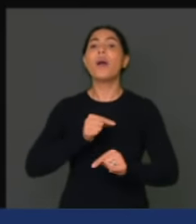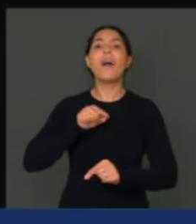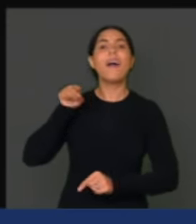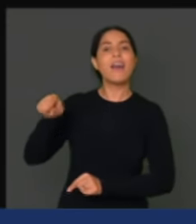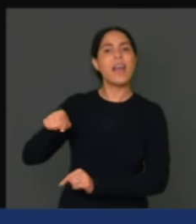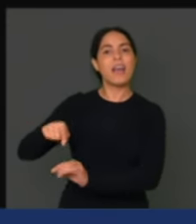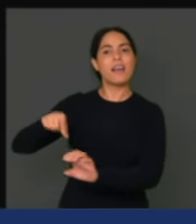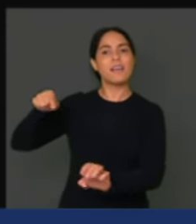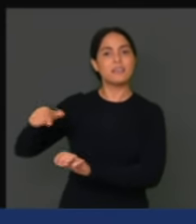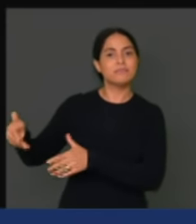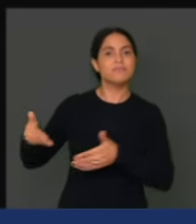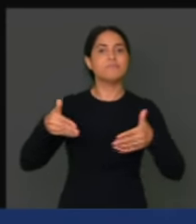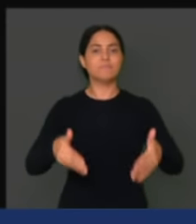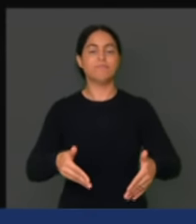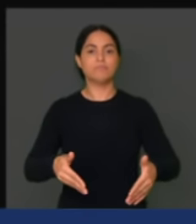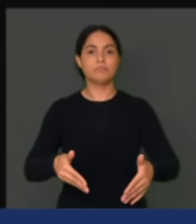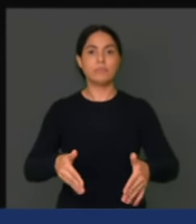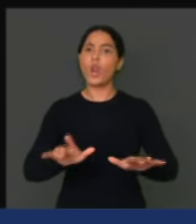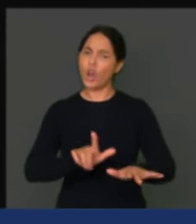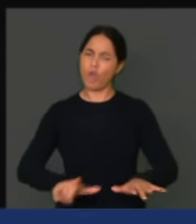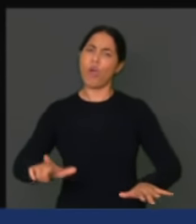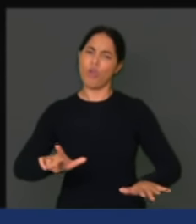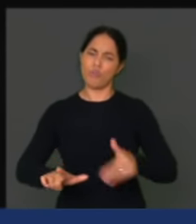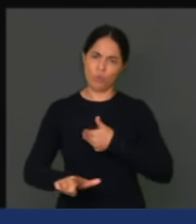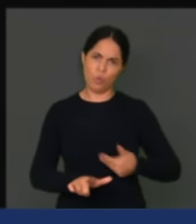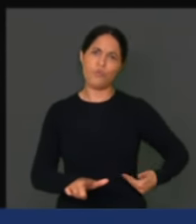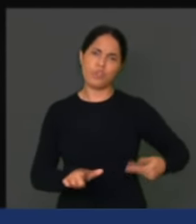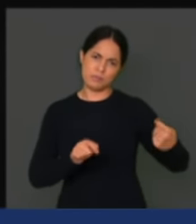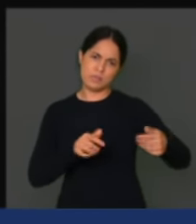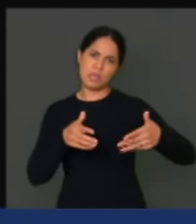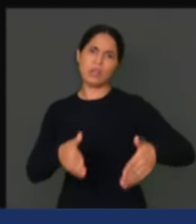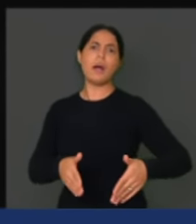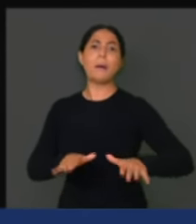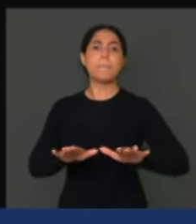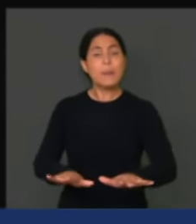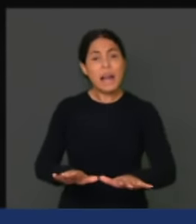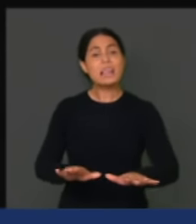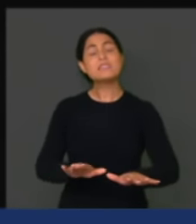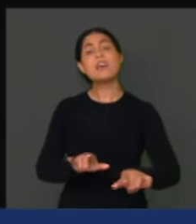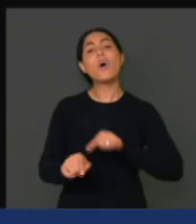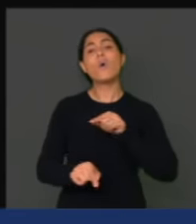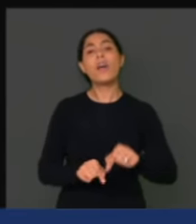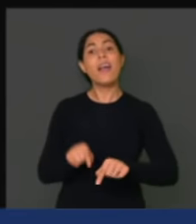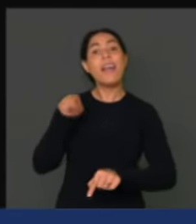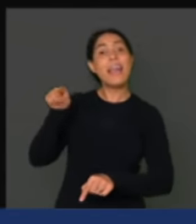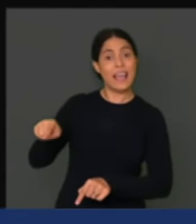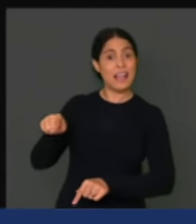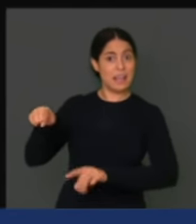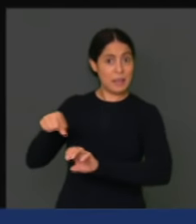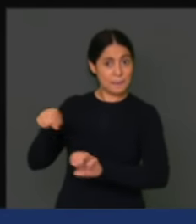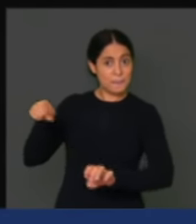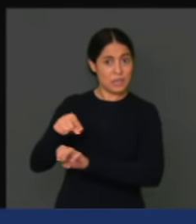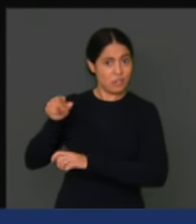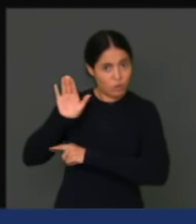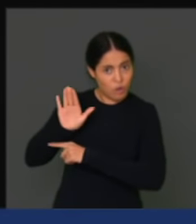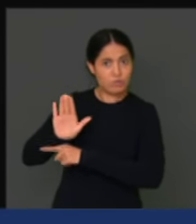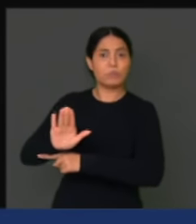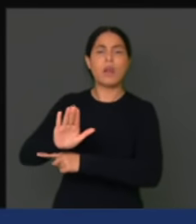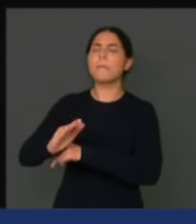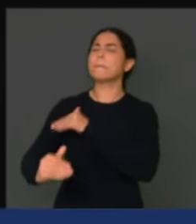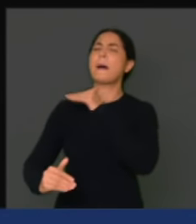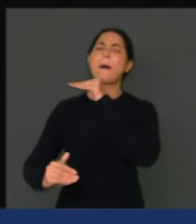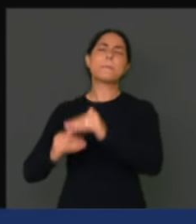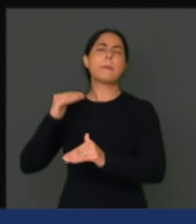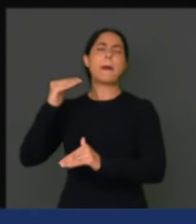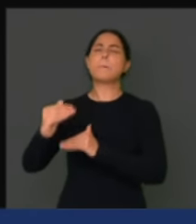circuito, mas o Estado tem que ser aquele que oferece as condições para que o empreendedor vá mais adiante e possa